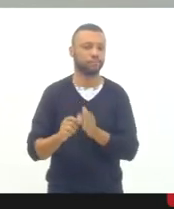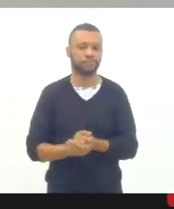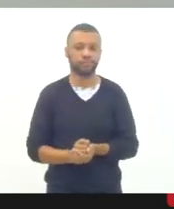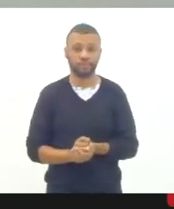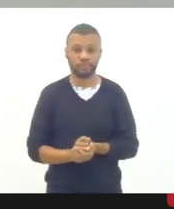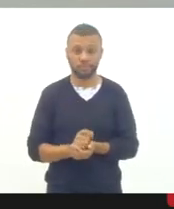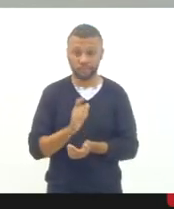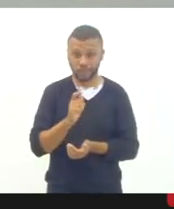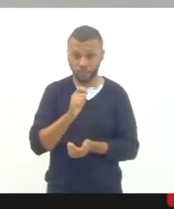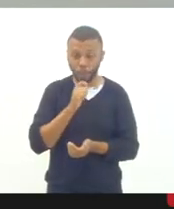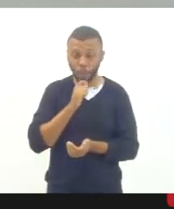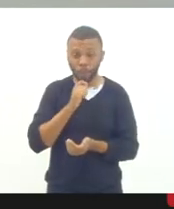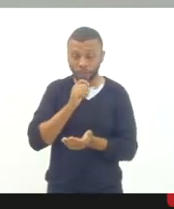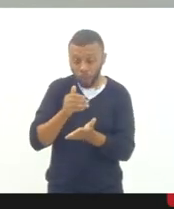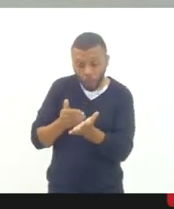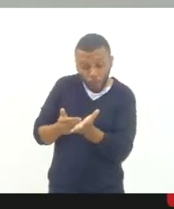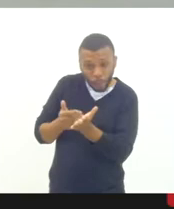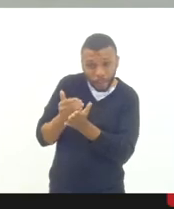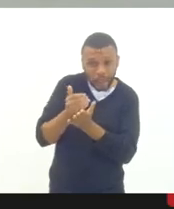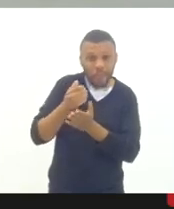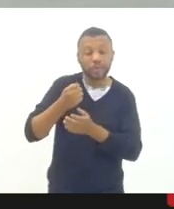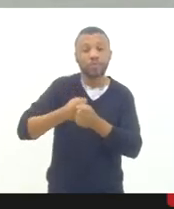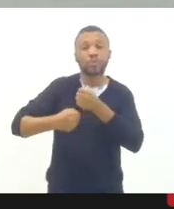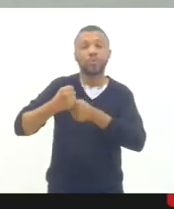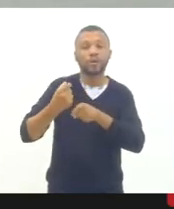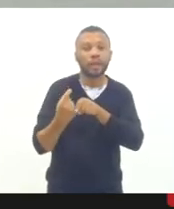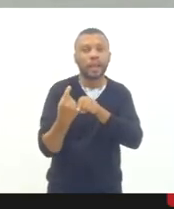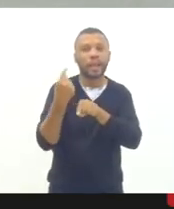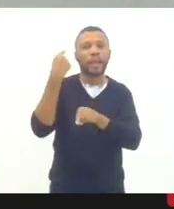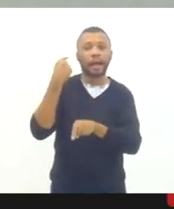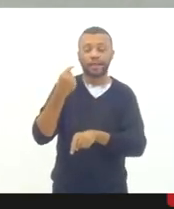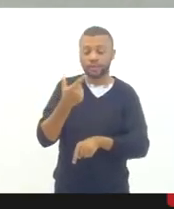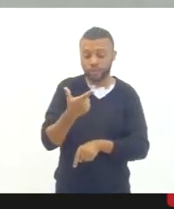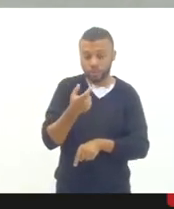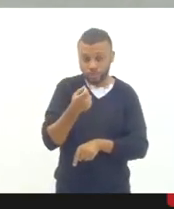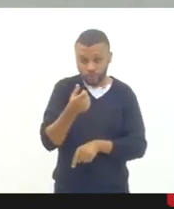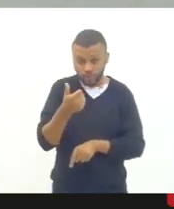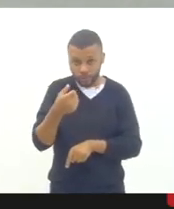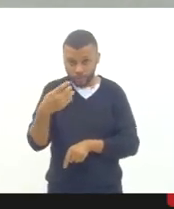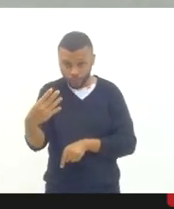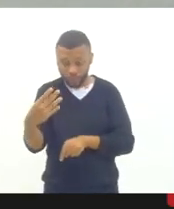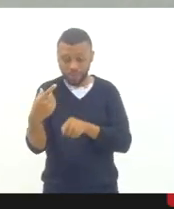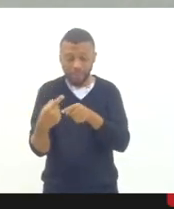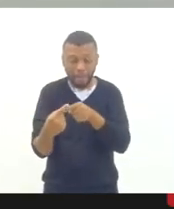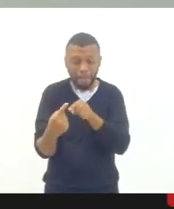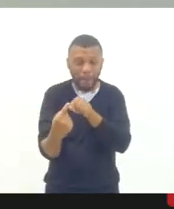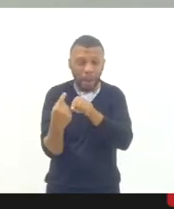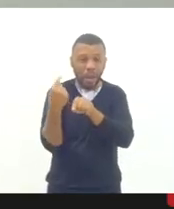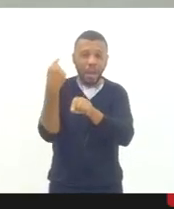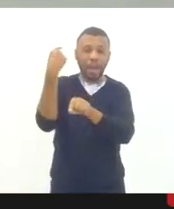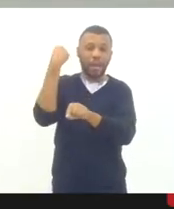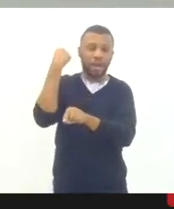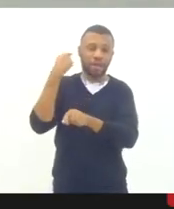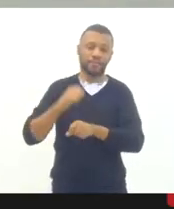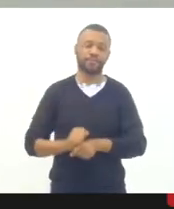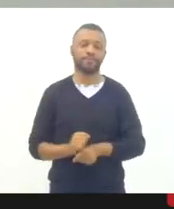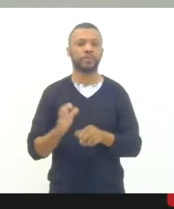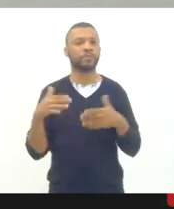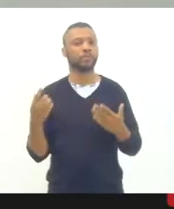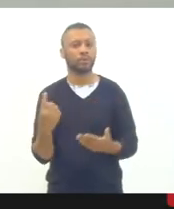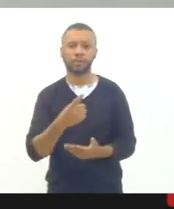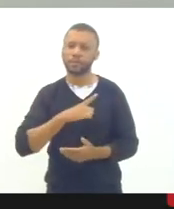partida de 2014, elas regrediram ainda. Então, nós temos que ter